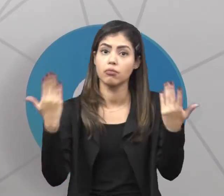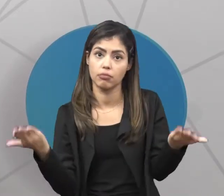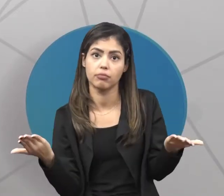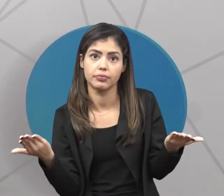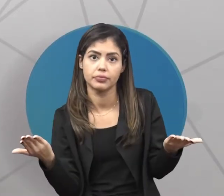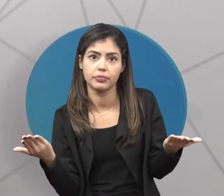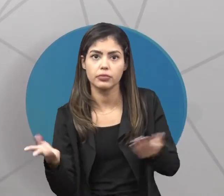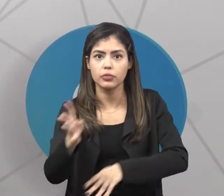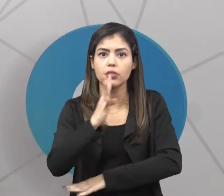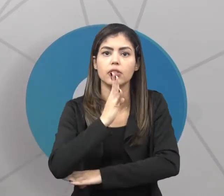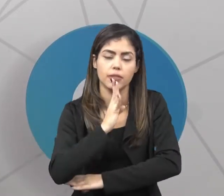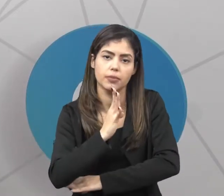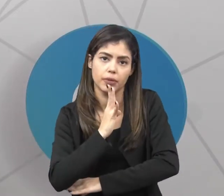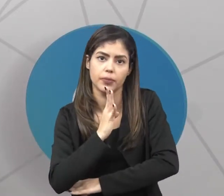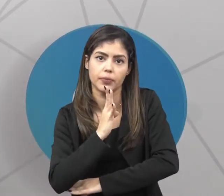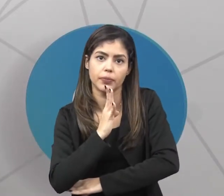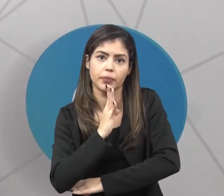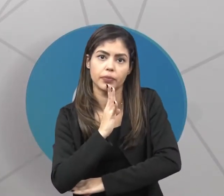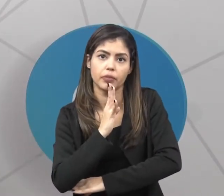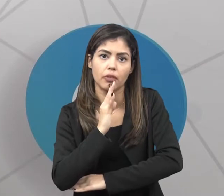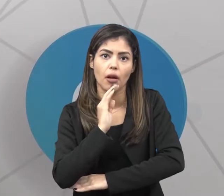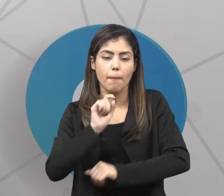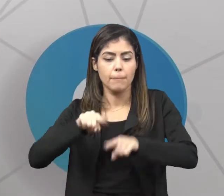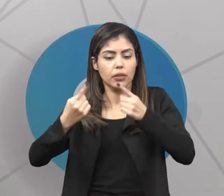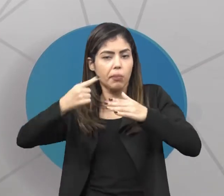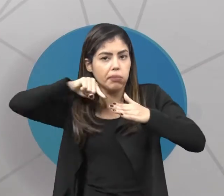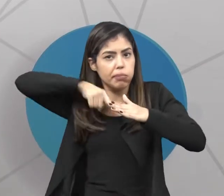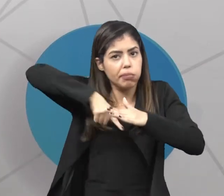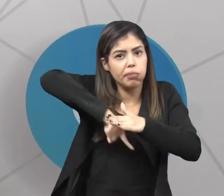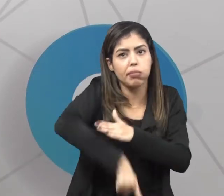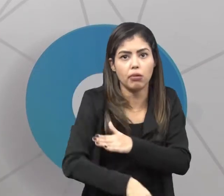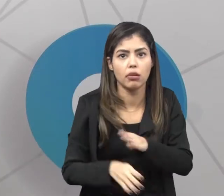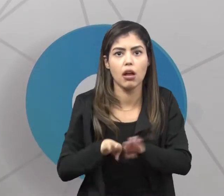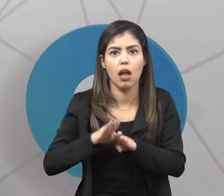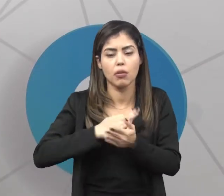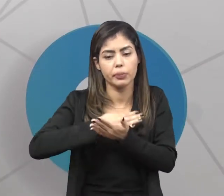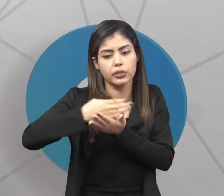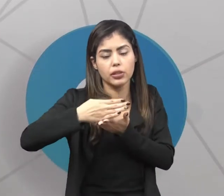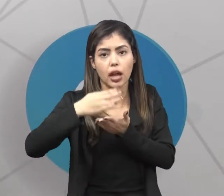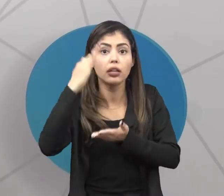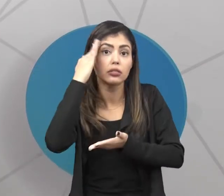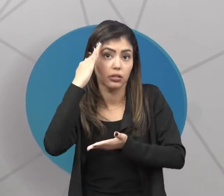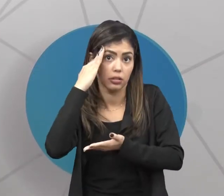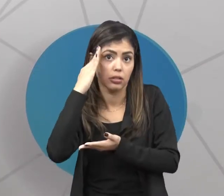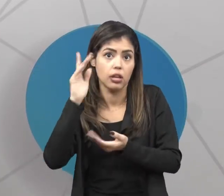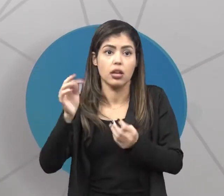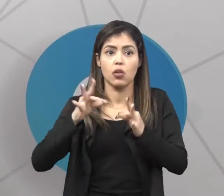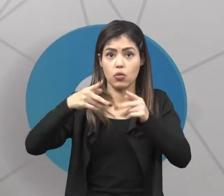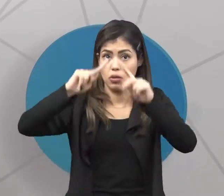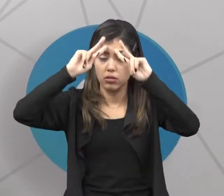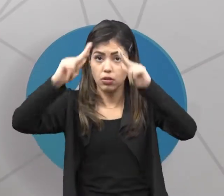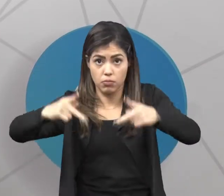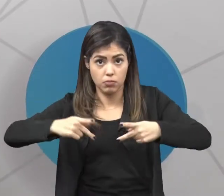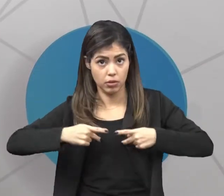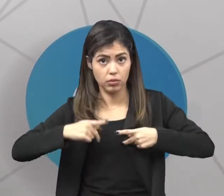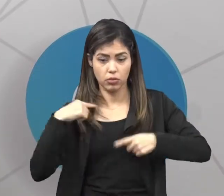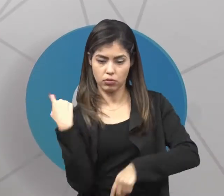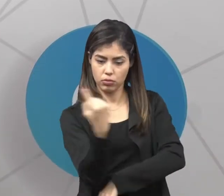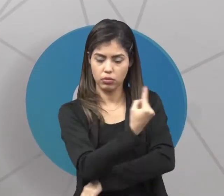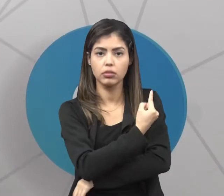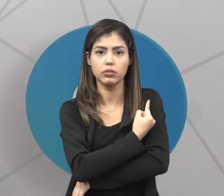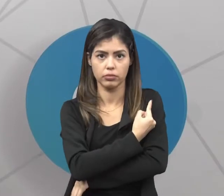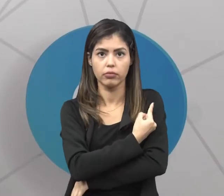um conhecimento mais profundo. Mas, inicialmente, ele entende que esse ser humano, né? Que nós,